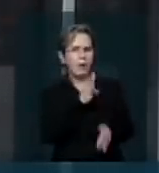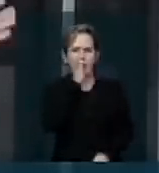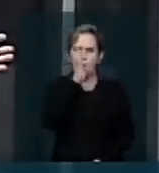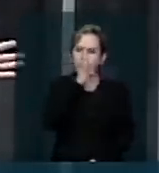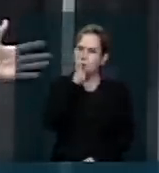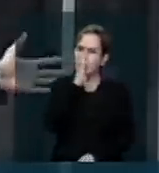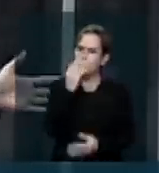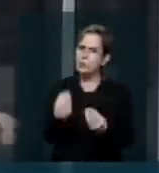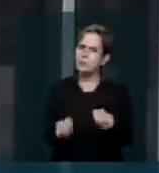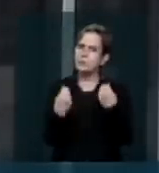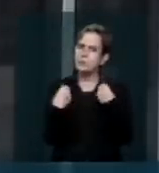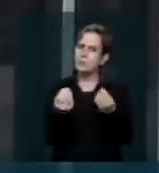É um absurdo.